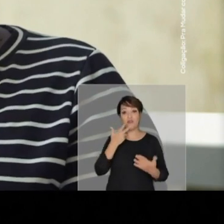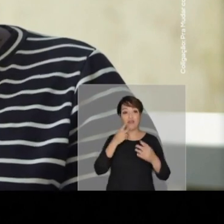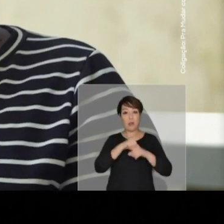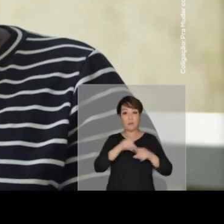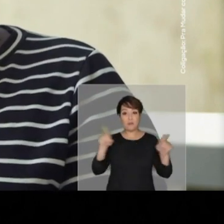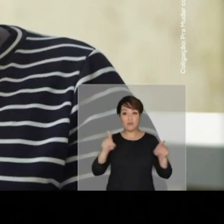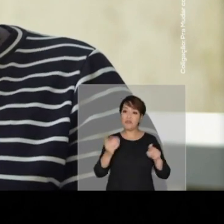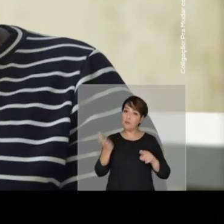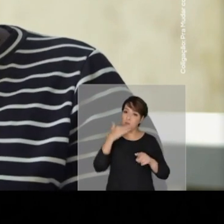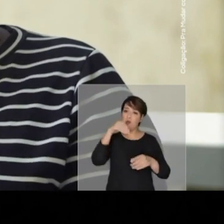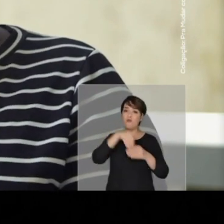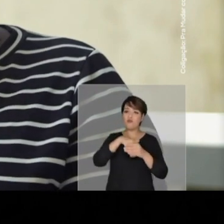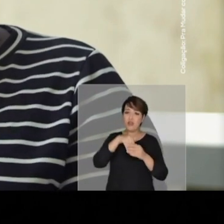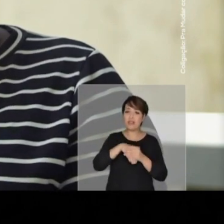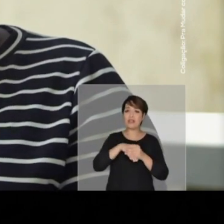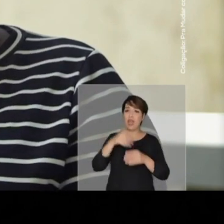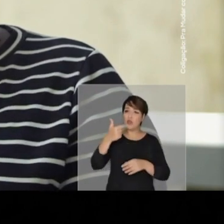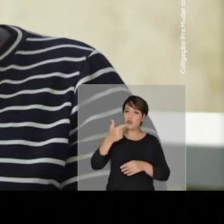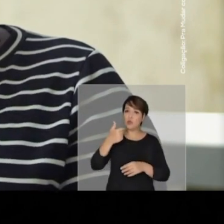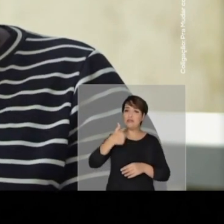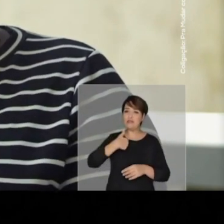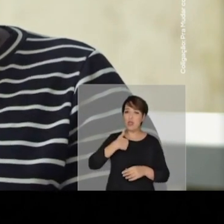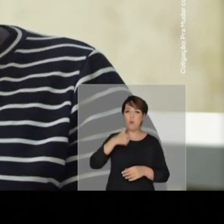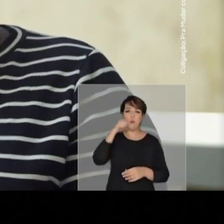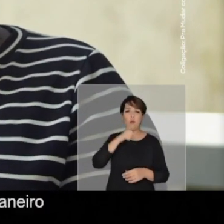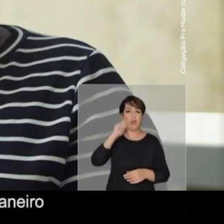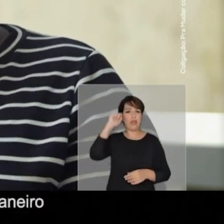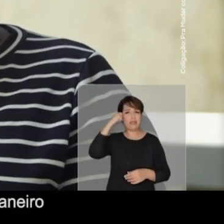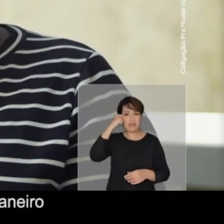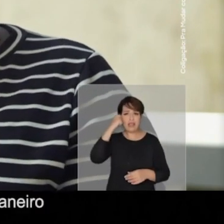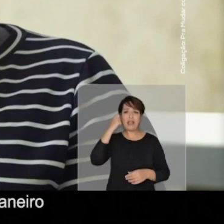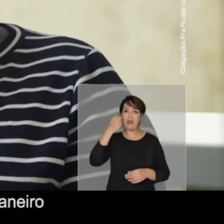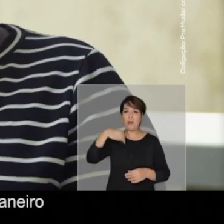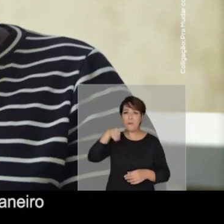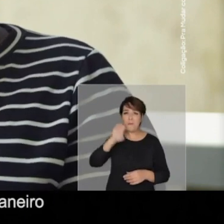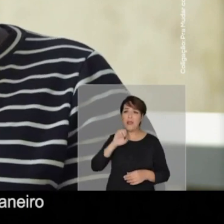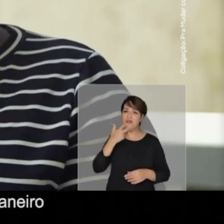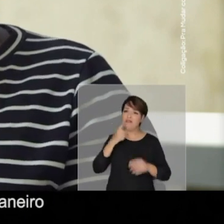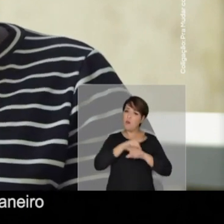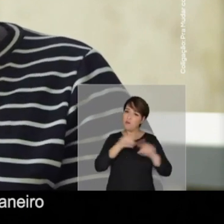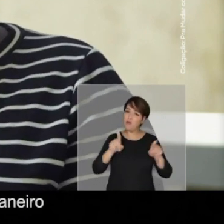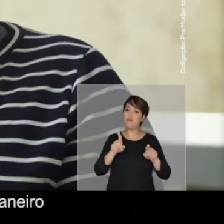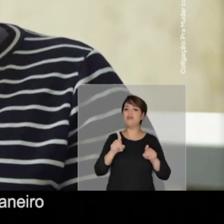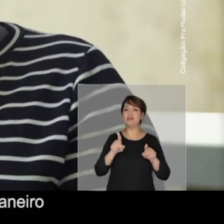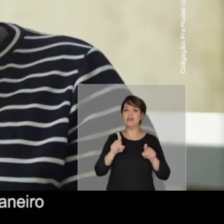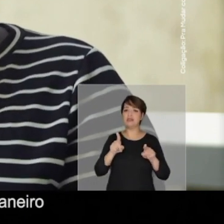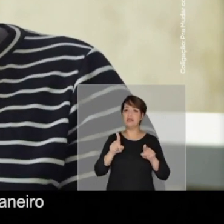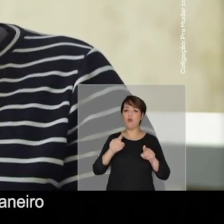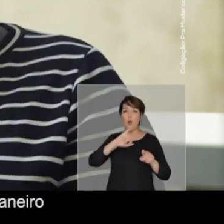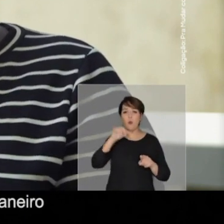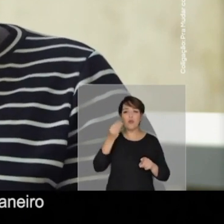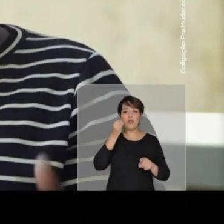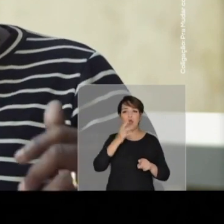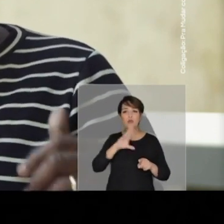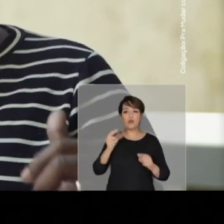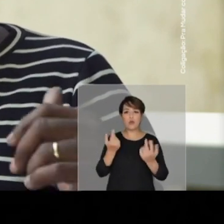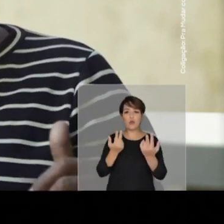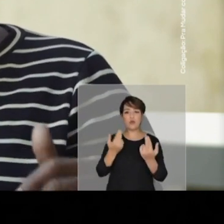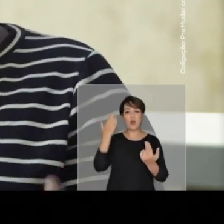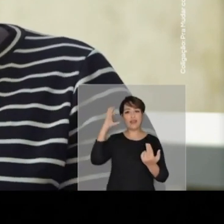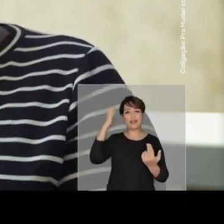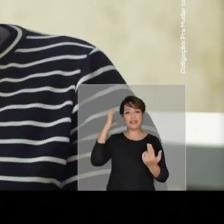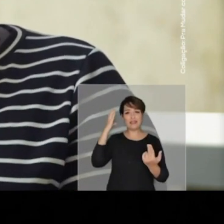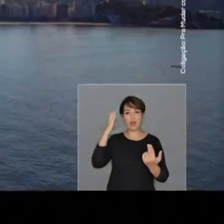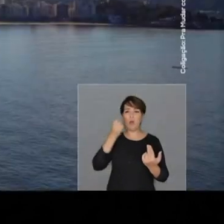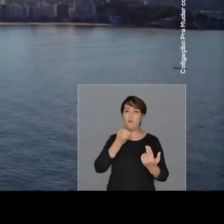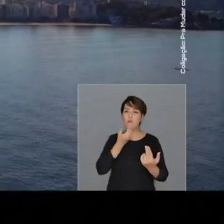aí, gente, vamos votar no 12. Vamos dar oportunidade do Estado do Rio de Janeiro ser como